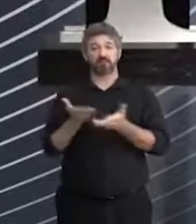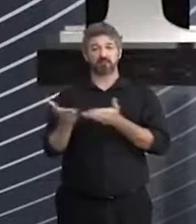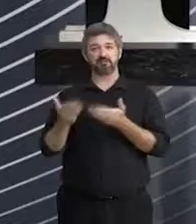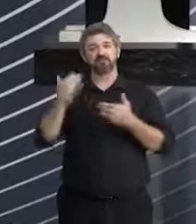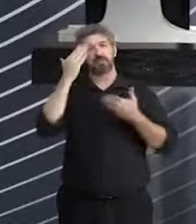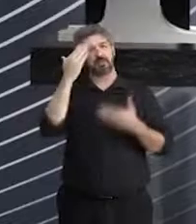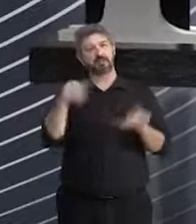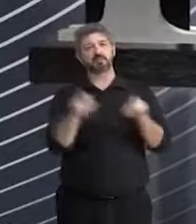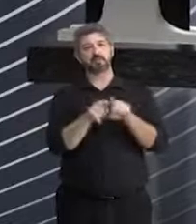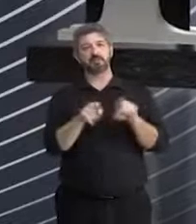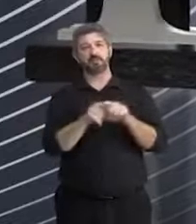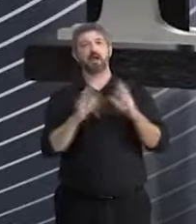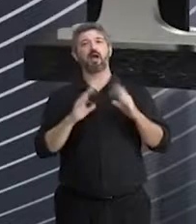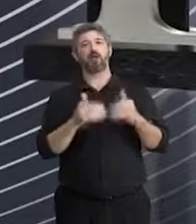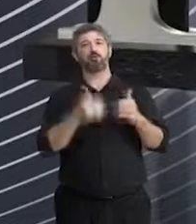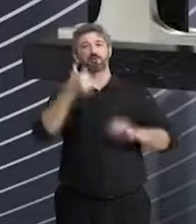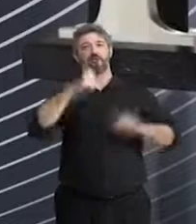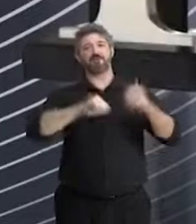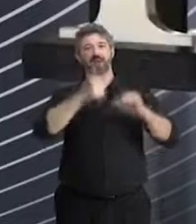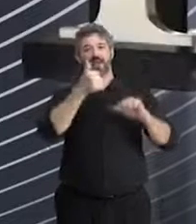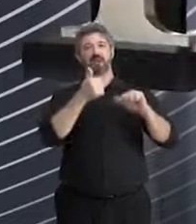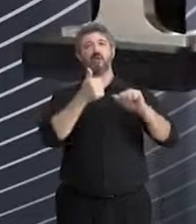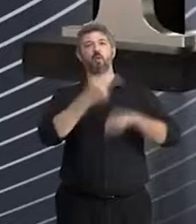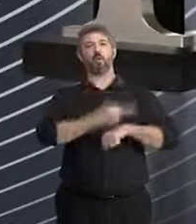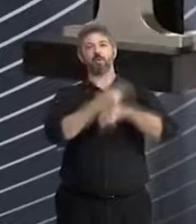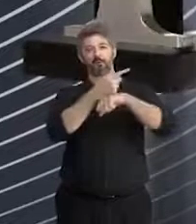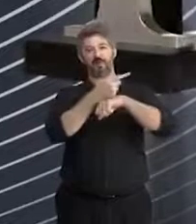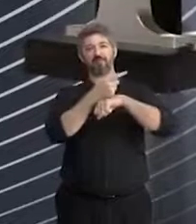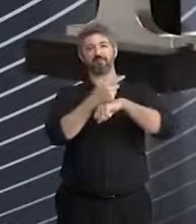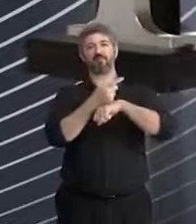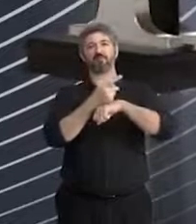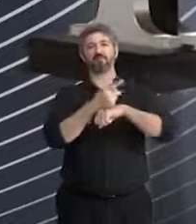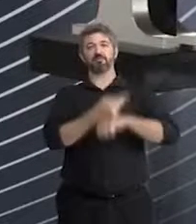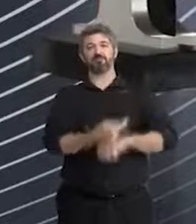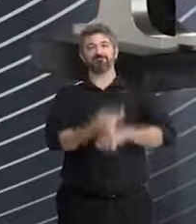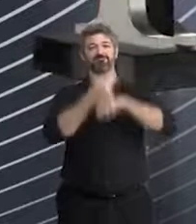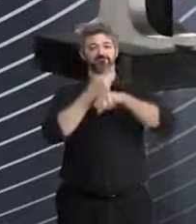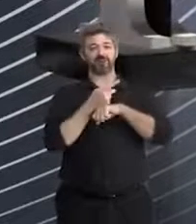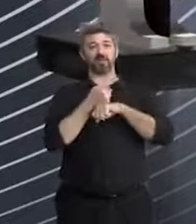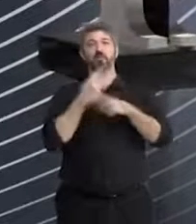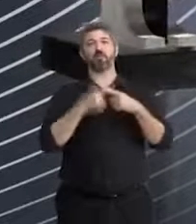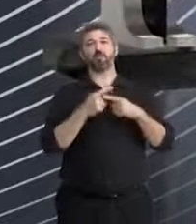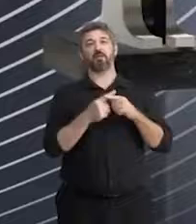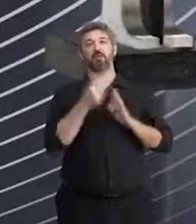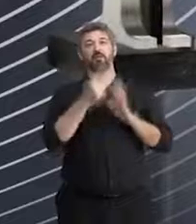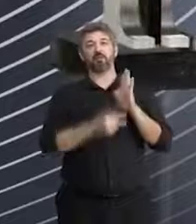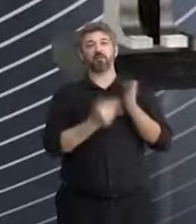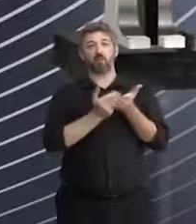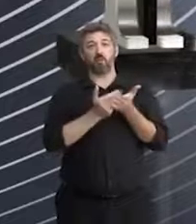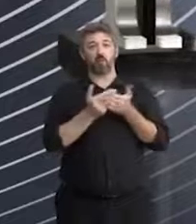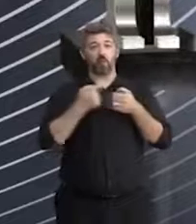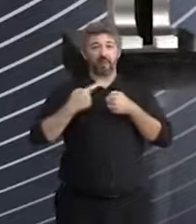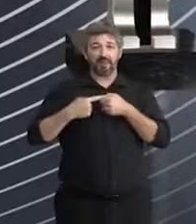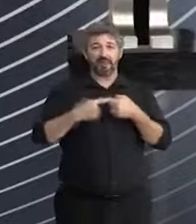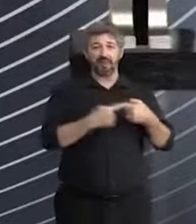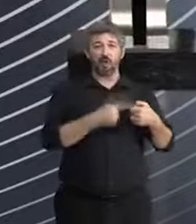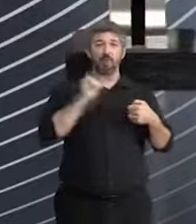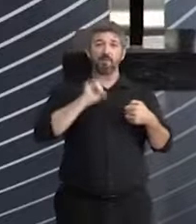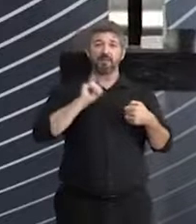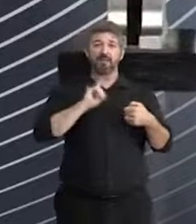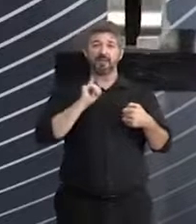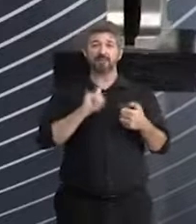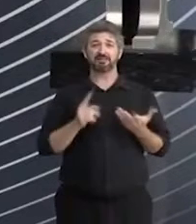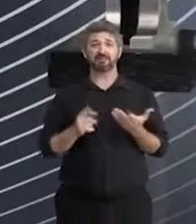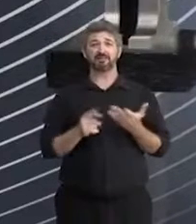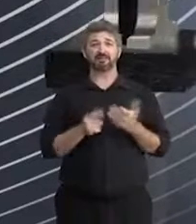agradeço muito à Comissão Julgadora do Prêmio Inovare por essa premiação, porque é um projeto que nasceu aqui no interior de Minas, sem